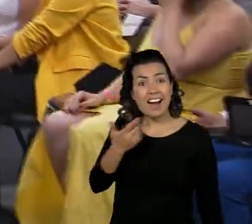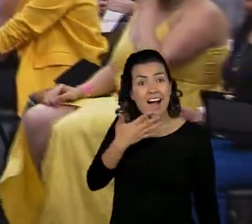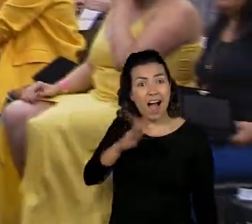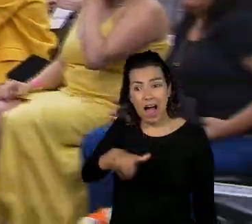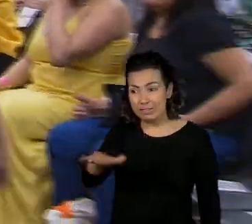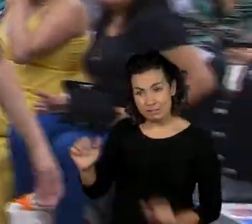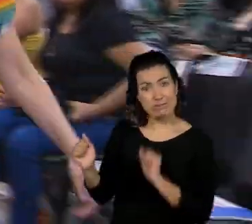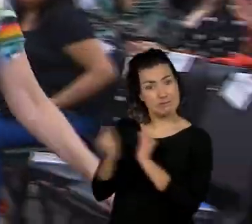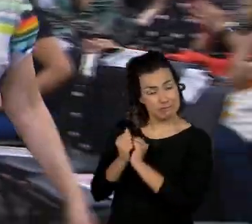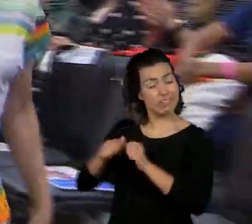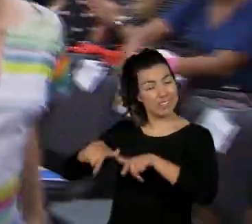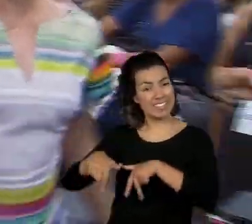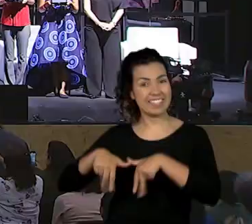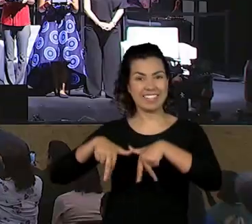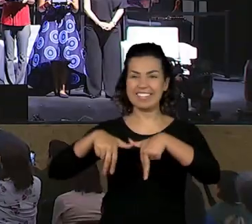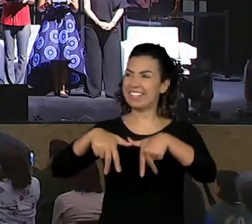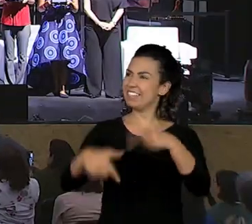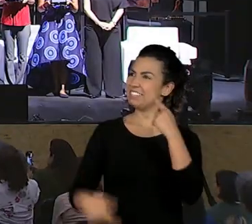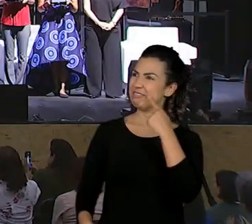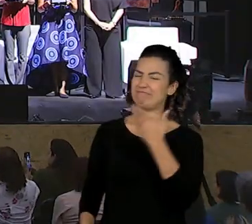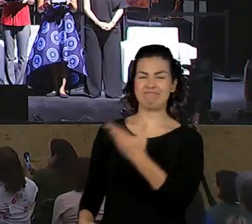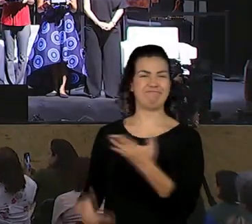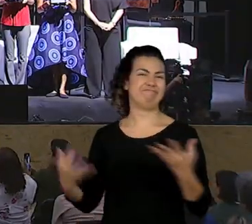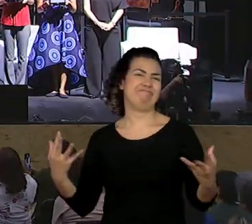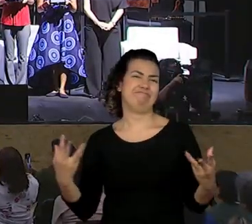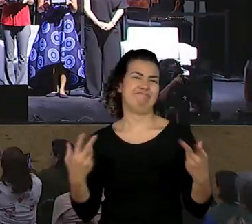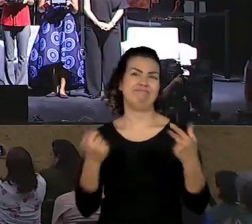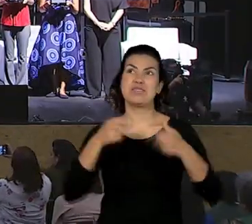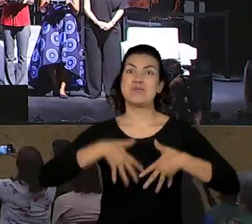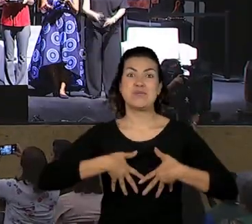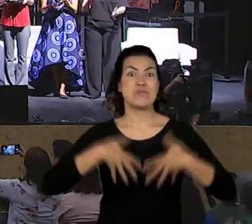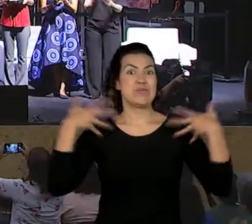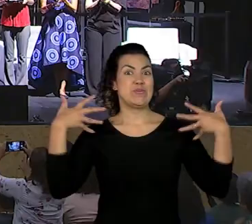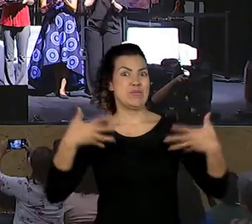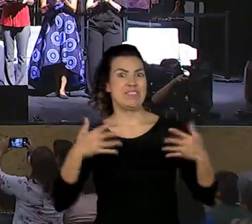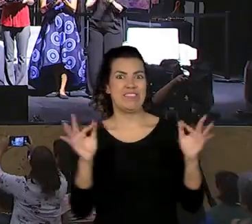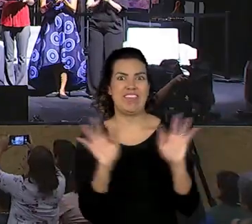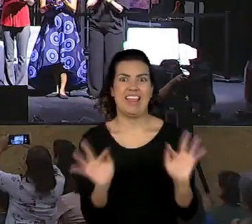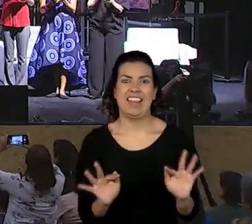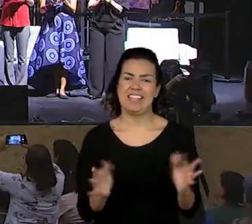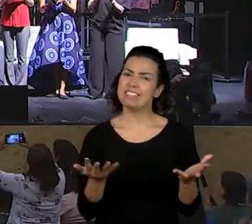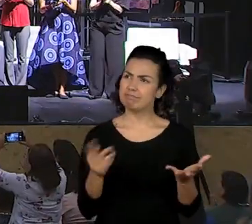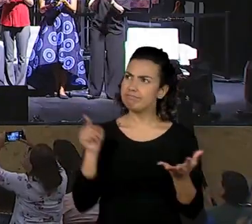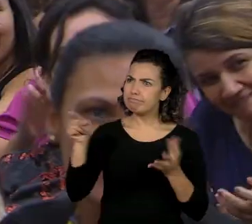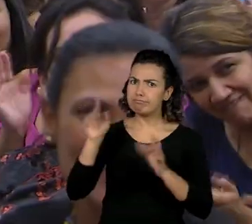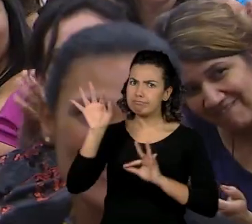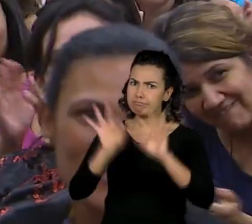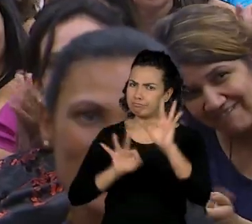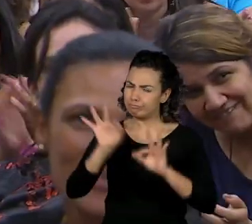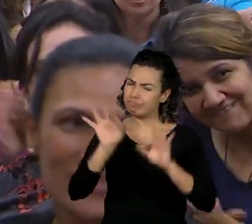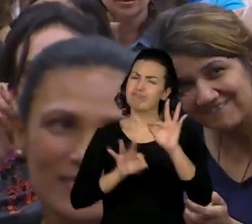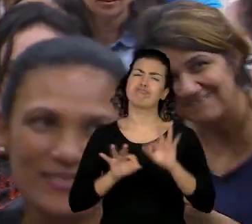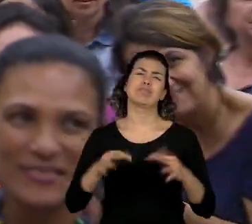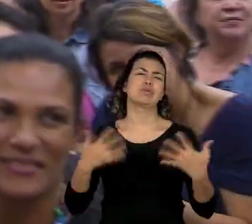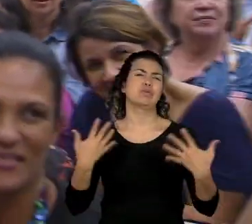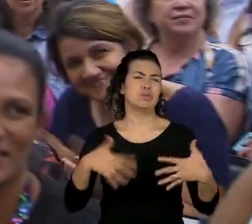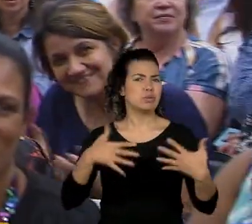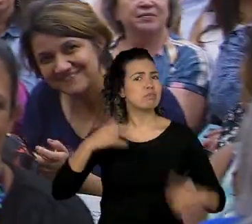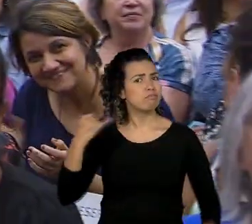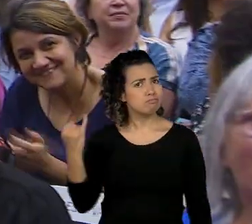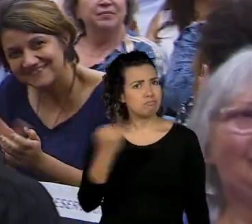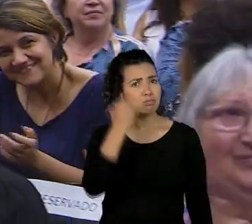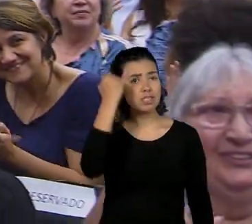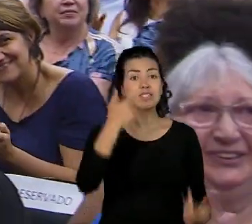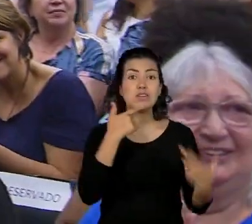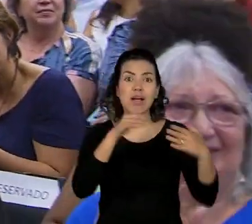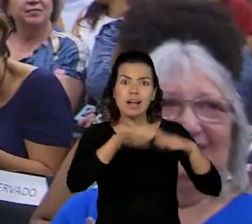Está aí a professora Inês em direção ao palco, muito feliz. E como eu dizia, é projeto que retrata e mostra o engajamento